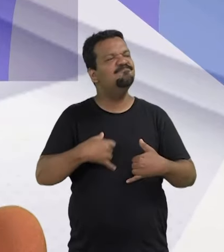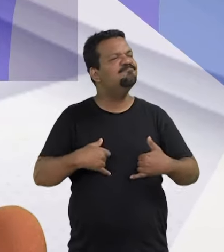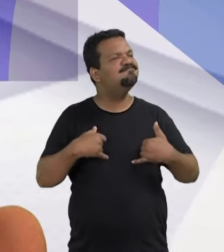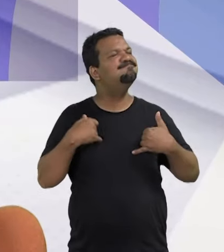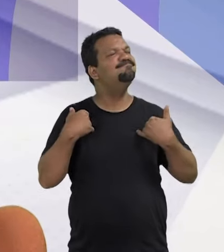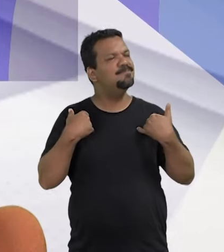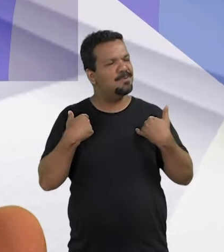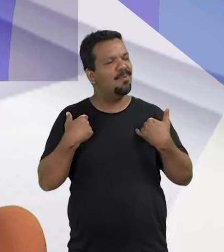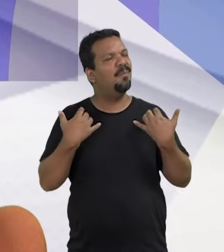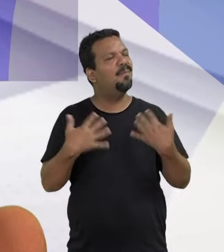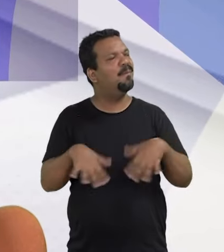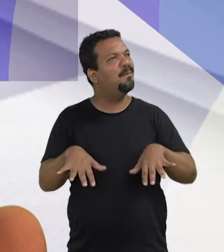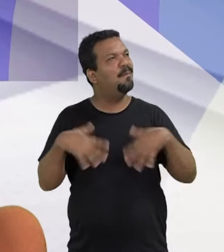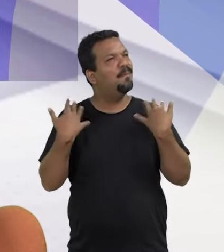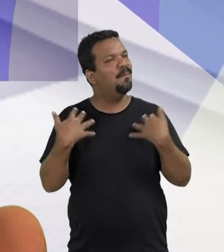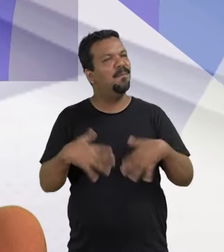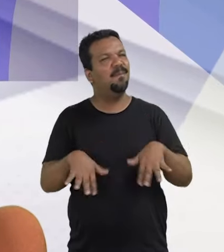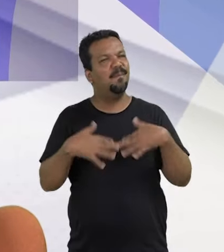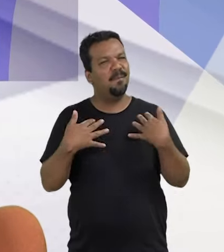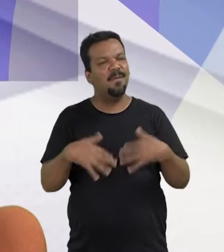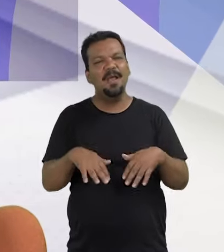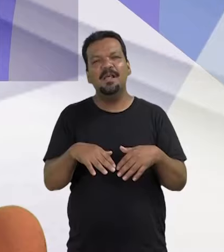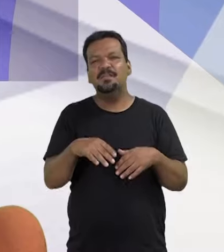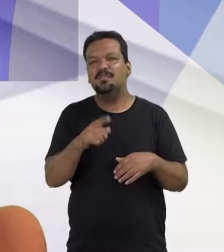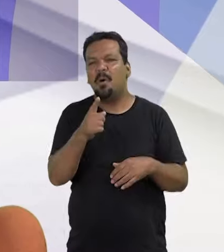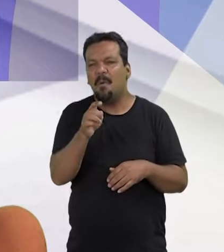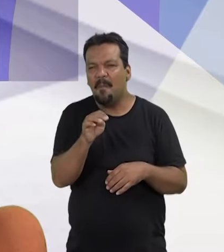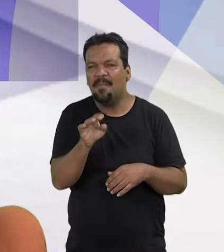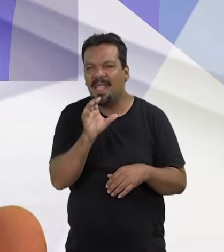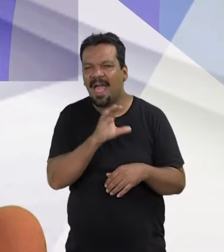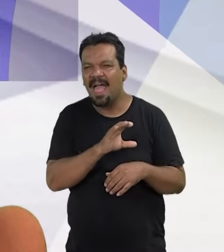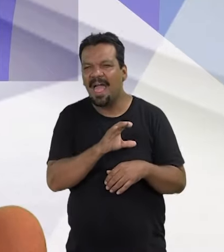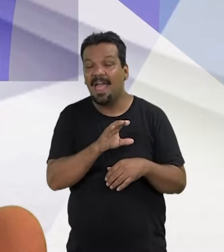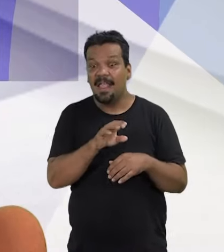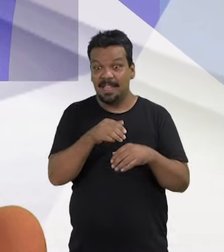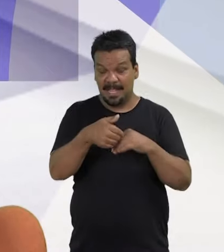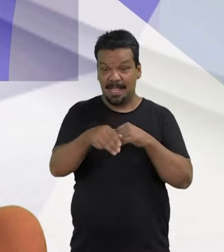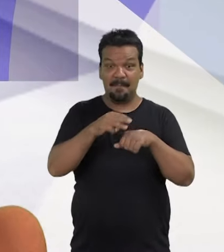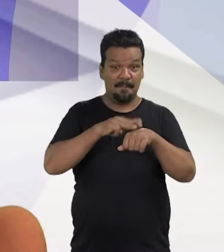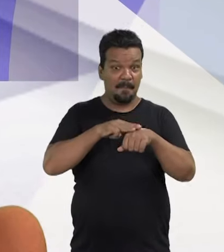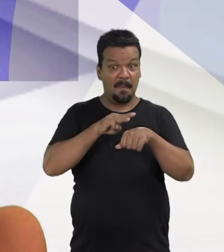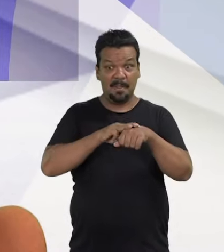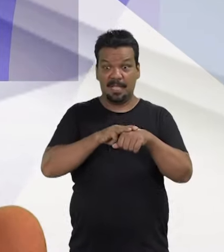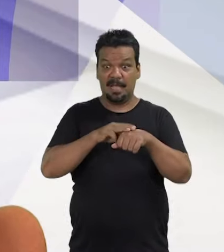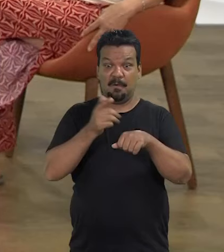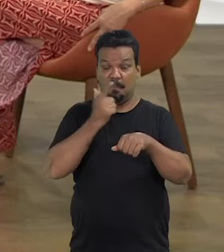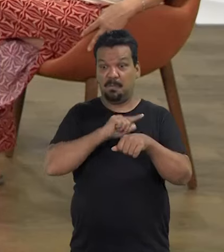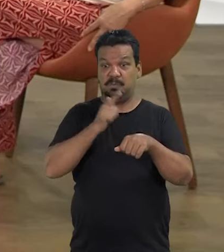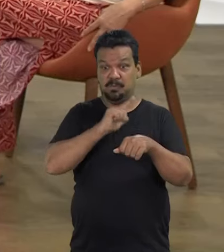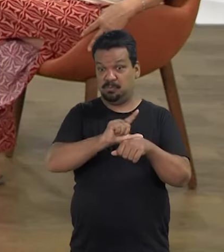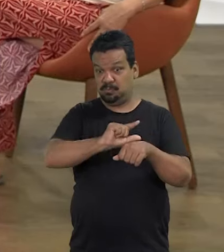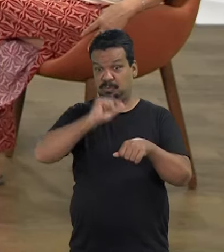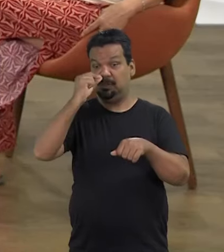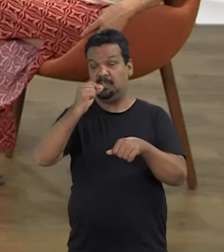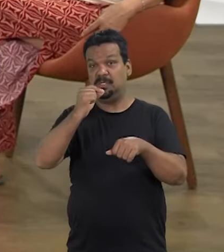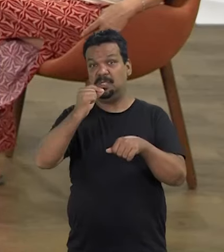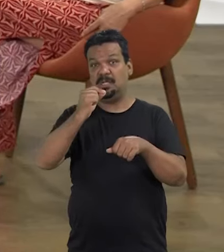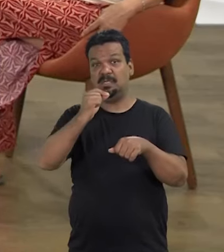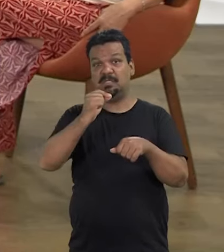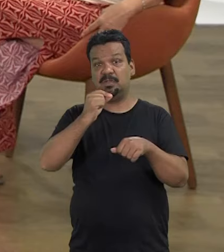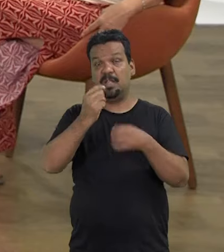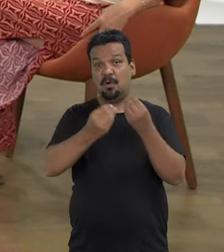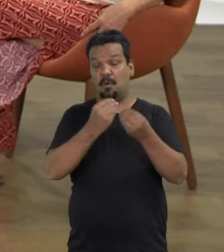também é interessante, Pernambuco, só um minutinho mais, é que nesse mesmo momento que ela se elege